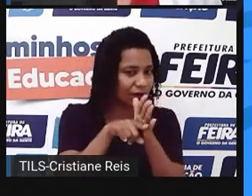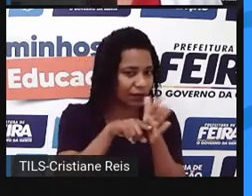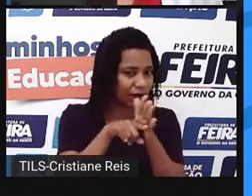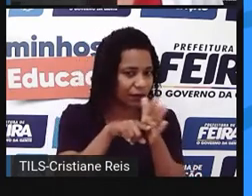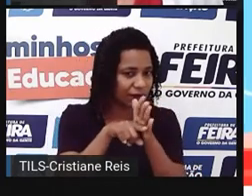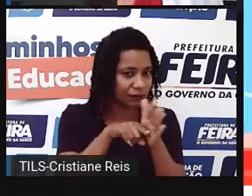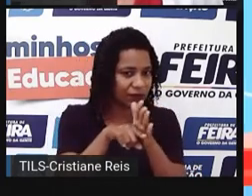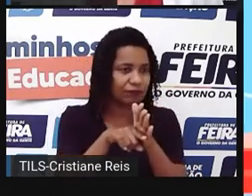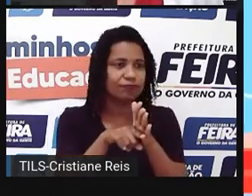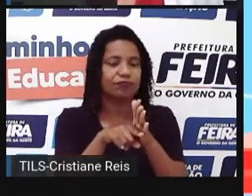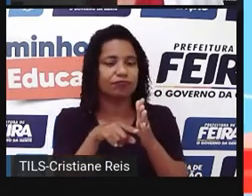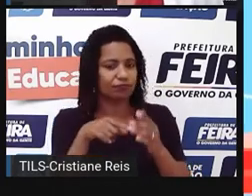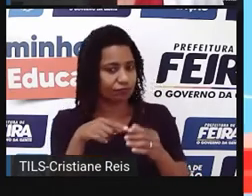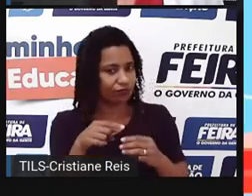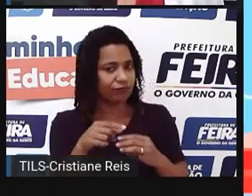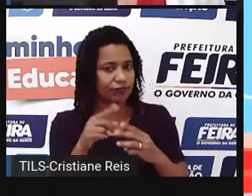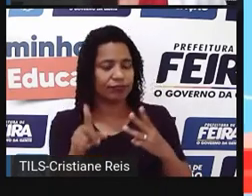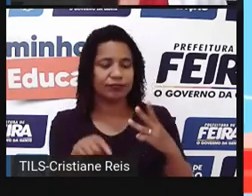arriscar.